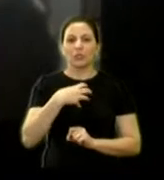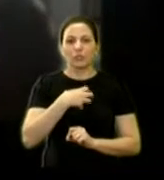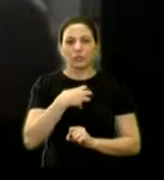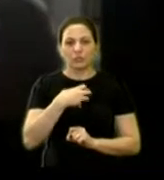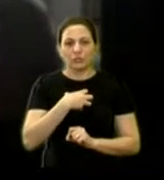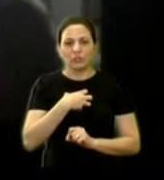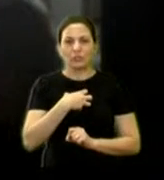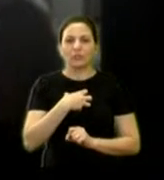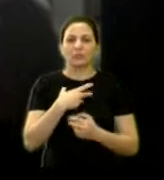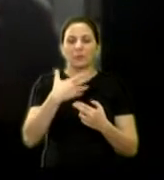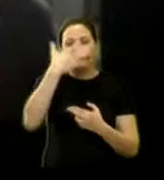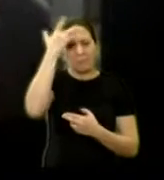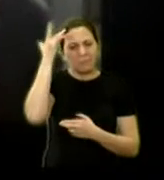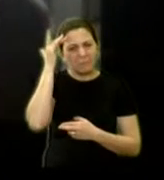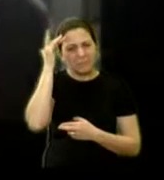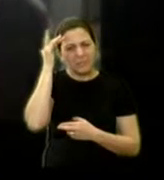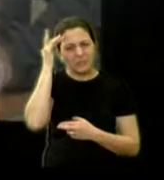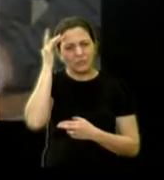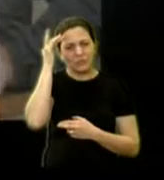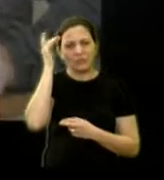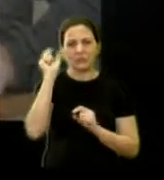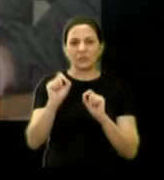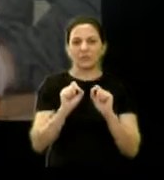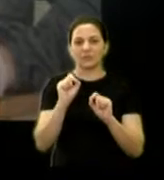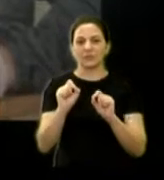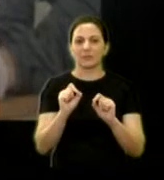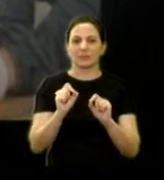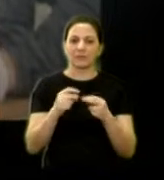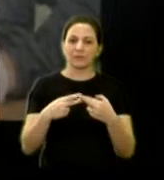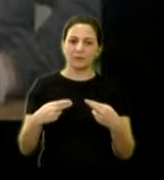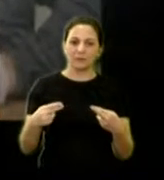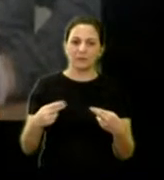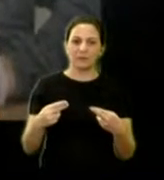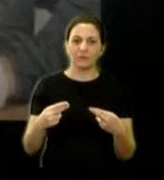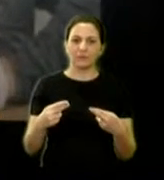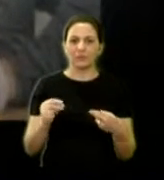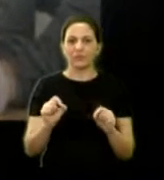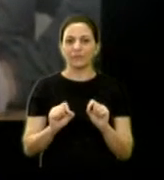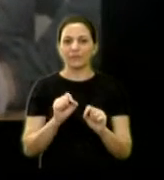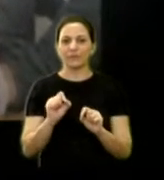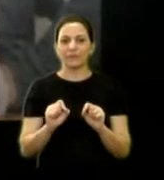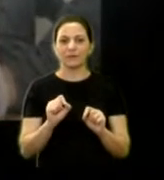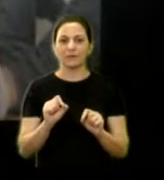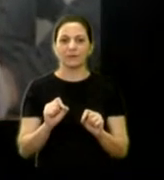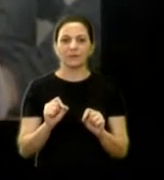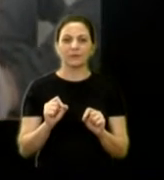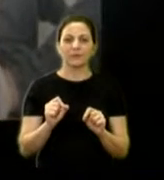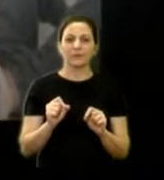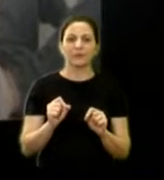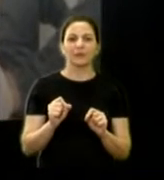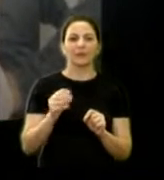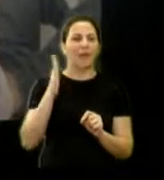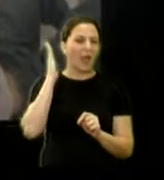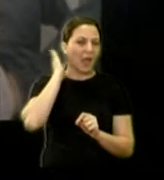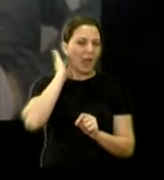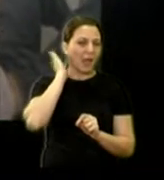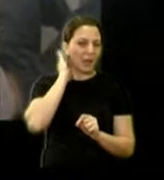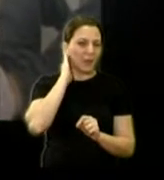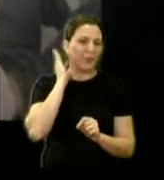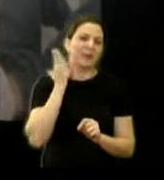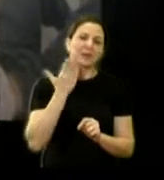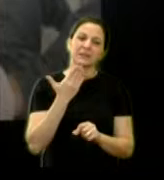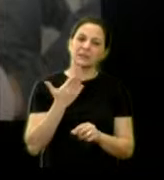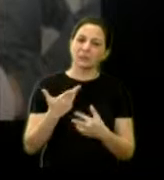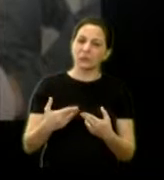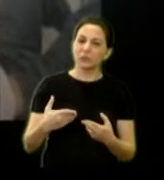numa situação que a pessoa está com a pressão baixa. O correto é você deitar a pessoa para que a cabeça da pessoa fique no mesmo nível do